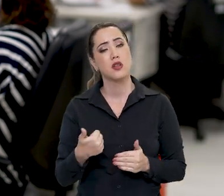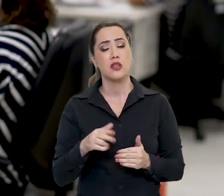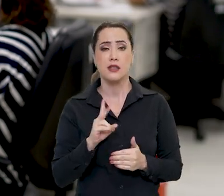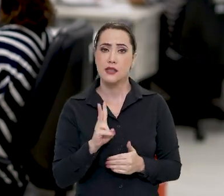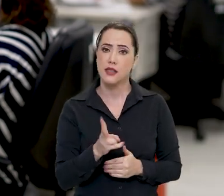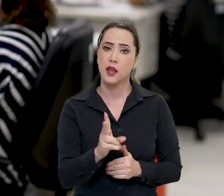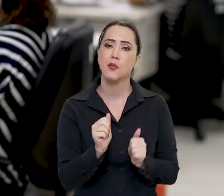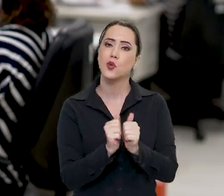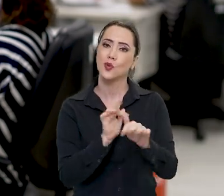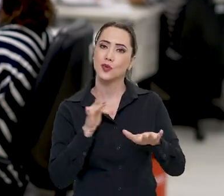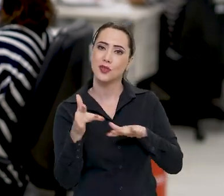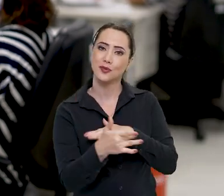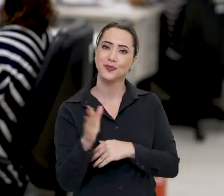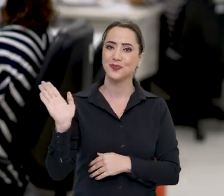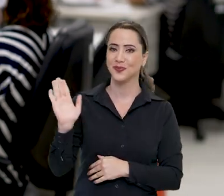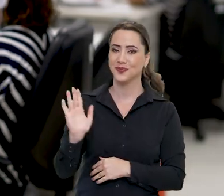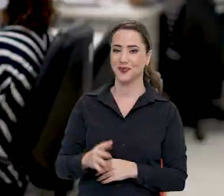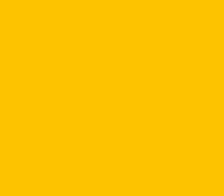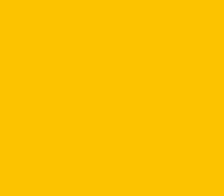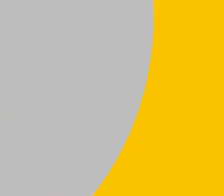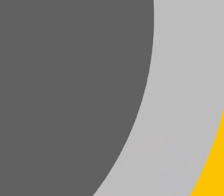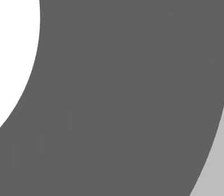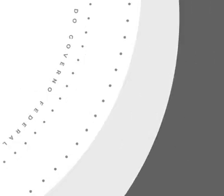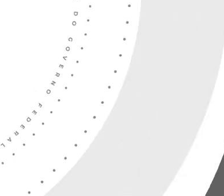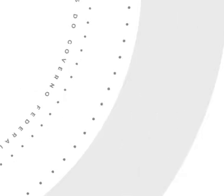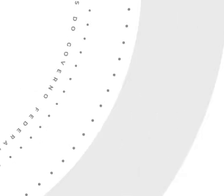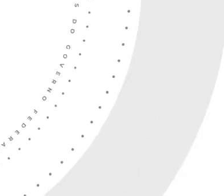Sigam com a gente nas redes sociais. Tchau!